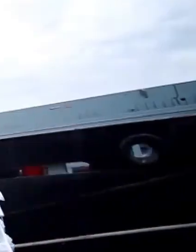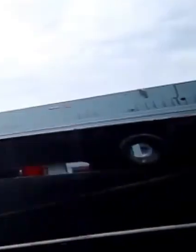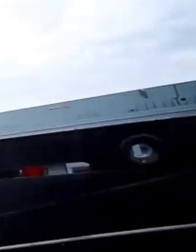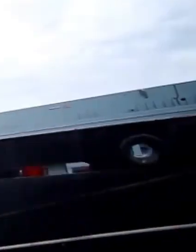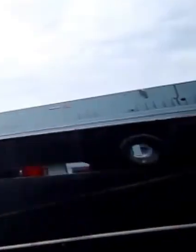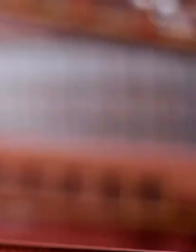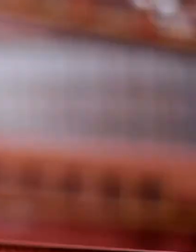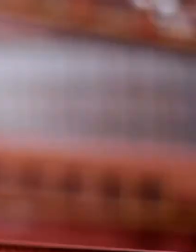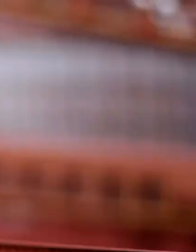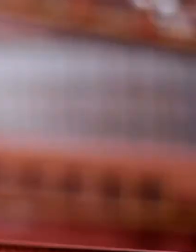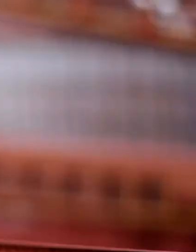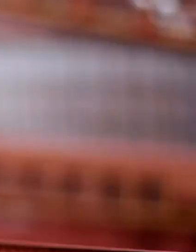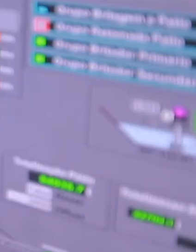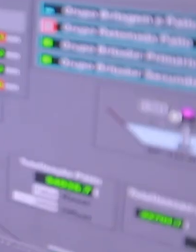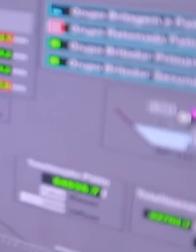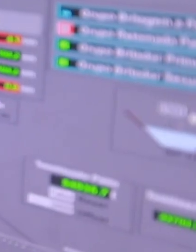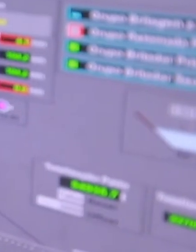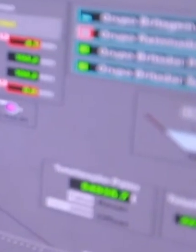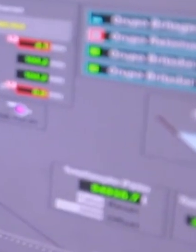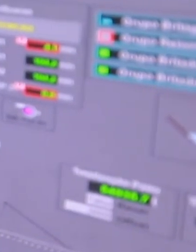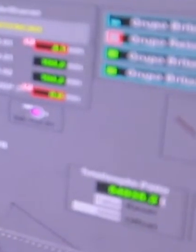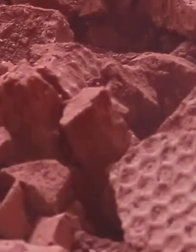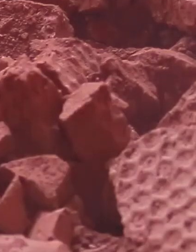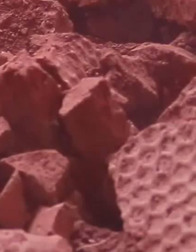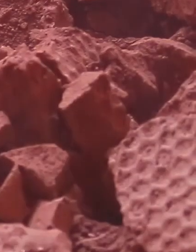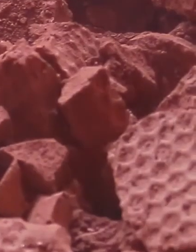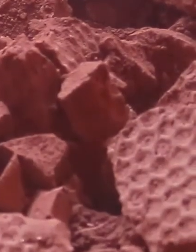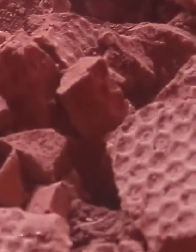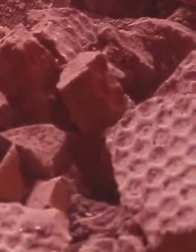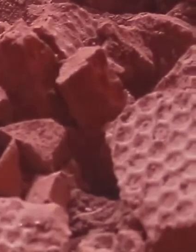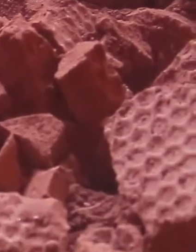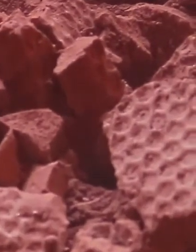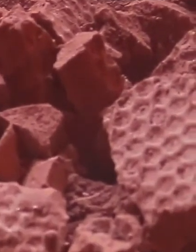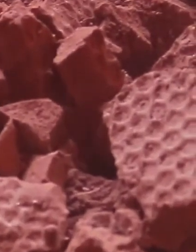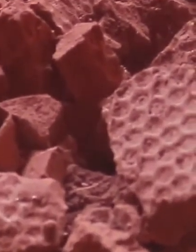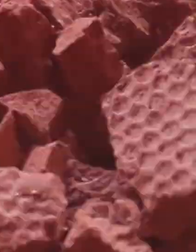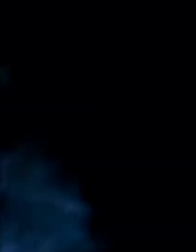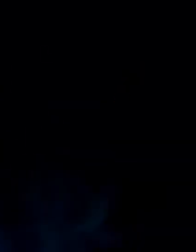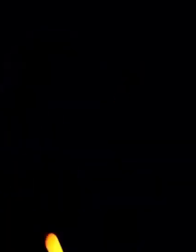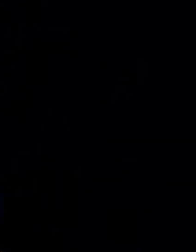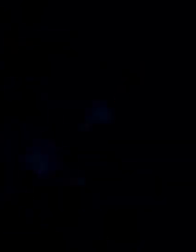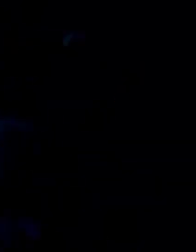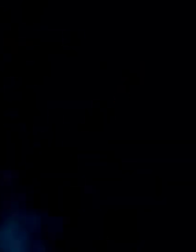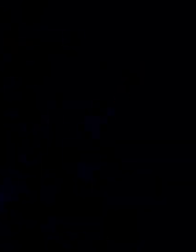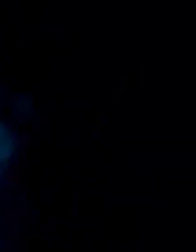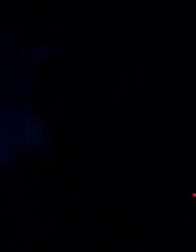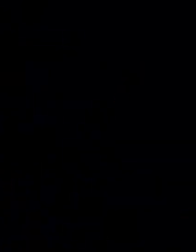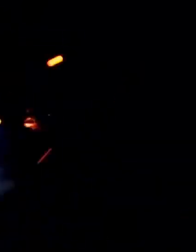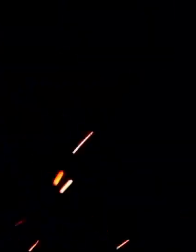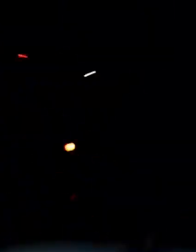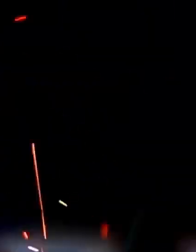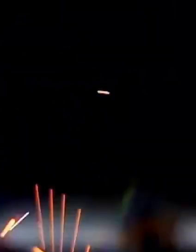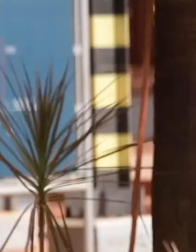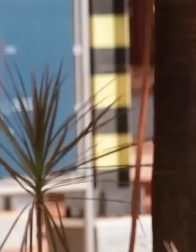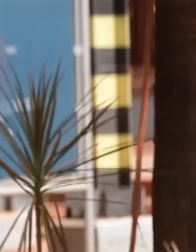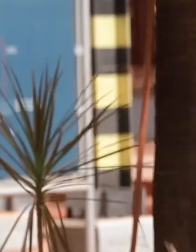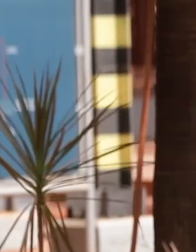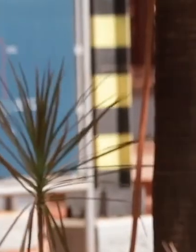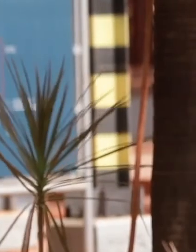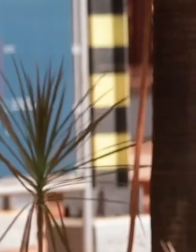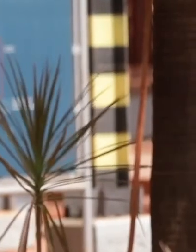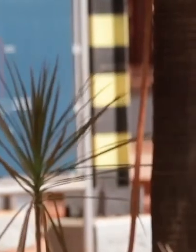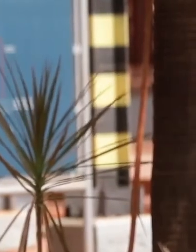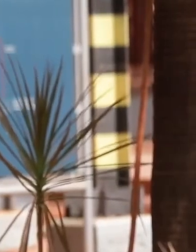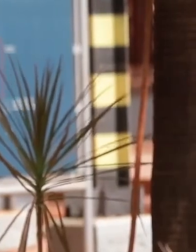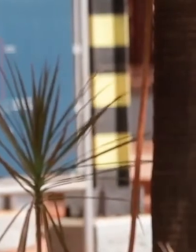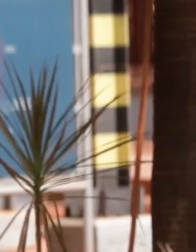a Hidro está comprometida em liderar o setor na criação de um futuro mais sustentável, criando sociedades mais viáveis ao